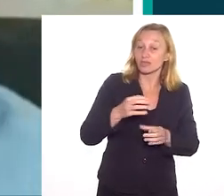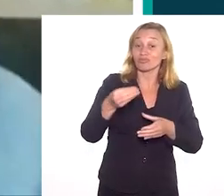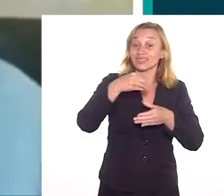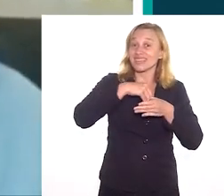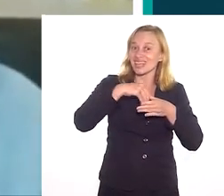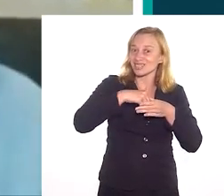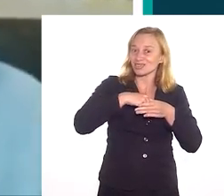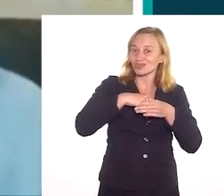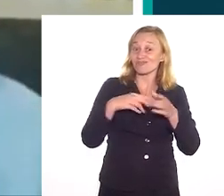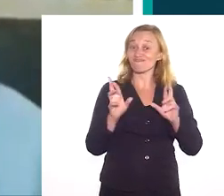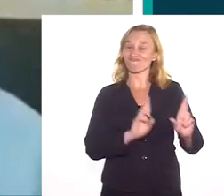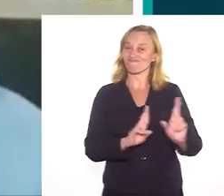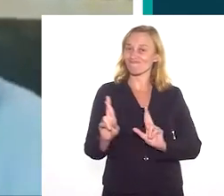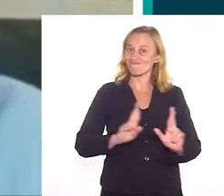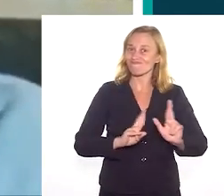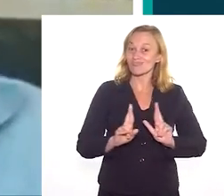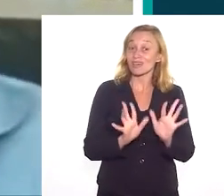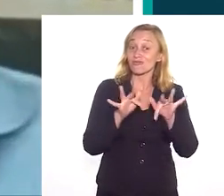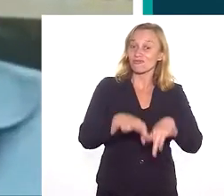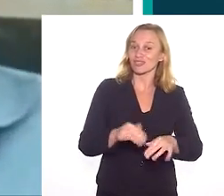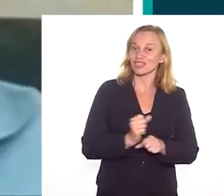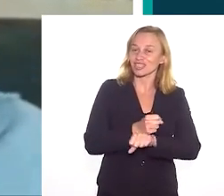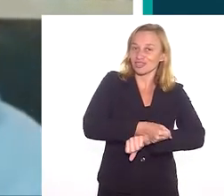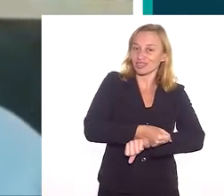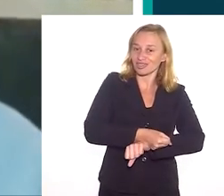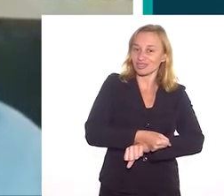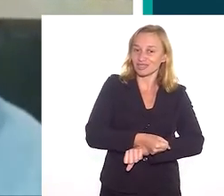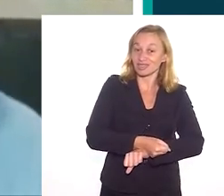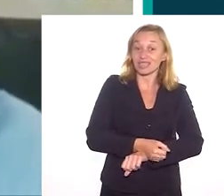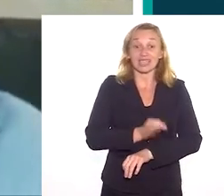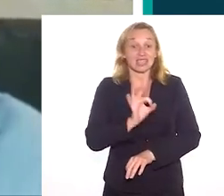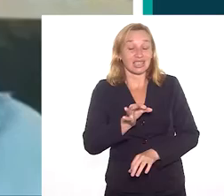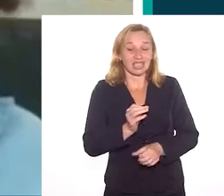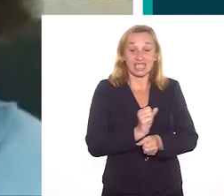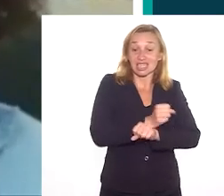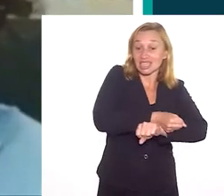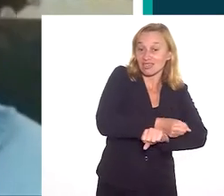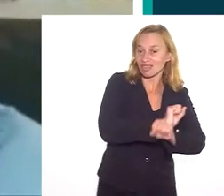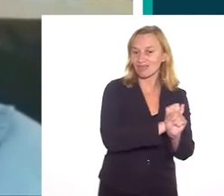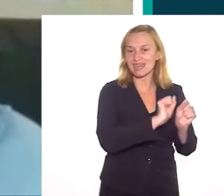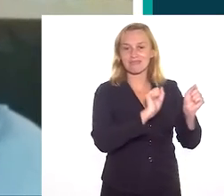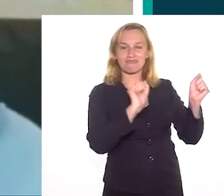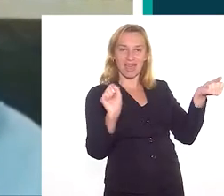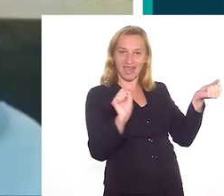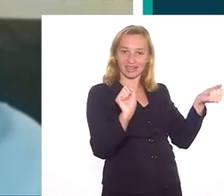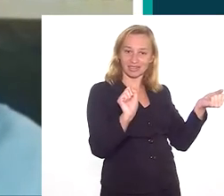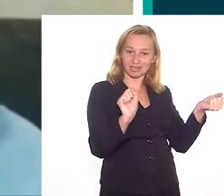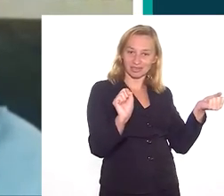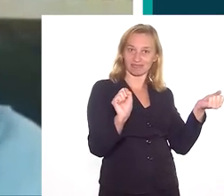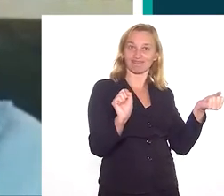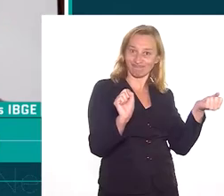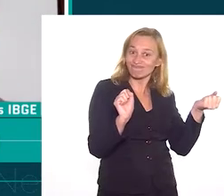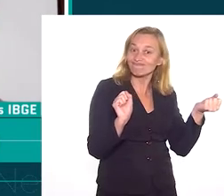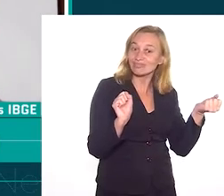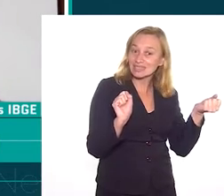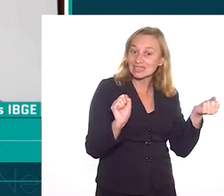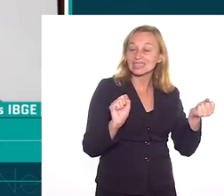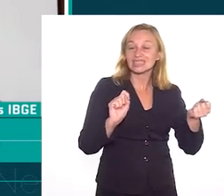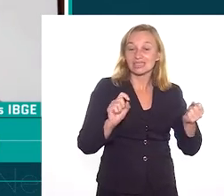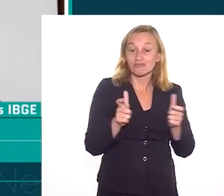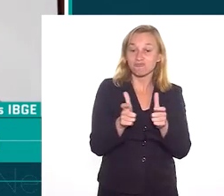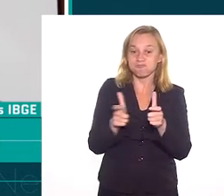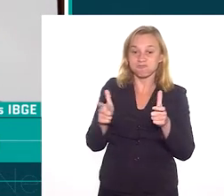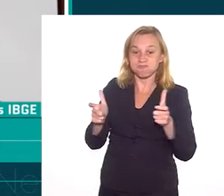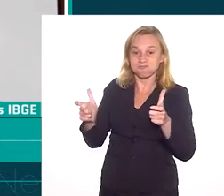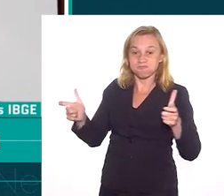Havia também uma pressão interna com relação ao fim da escravidão, inclusive de escravizados, libertos, e aí depois